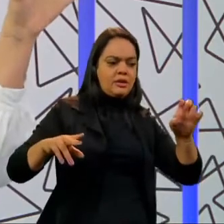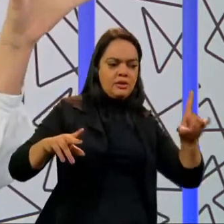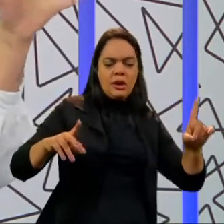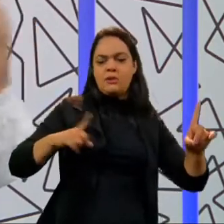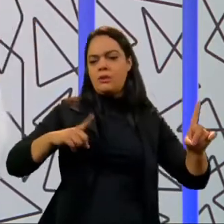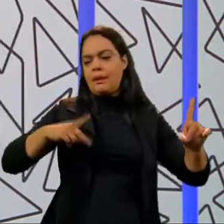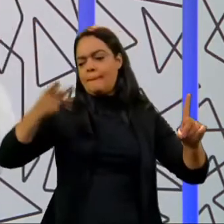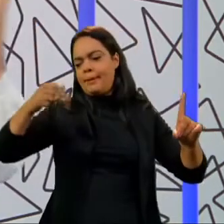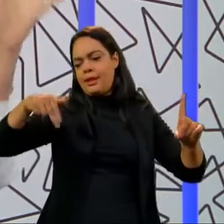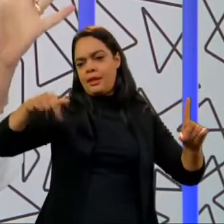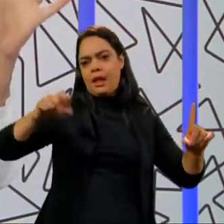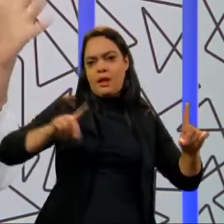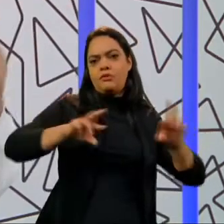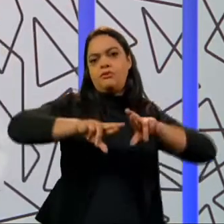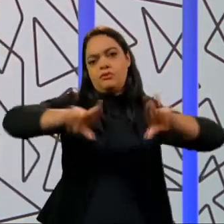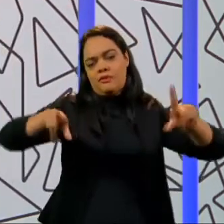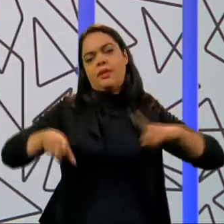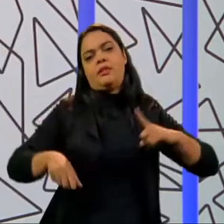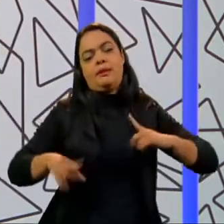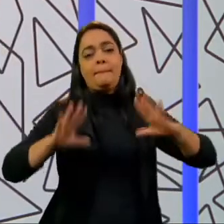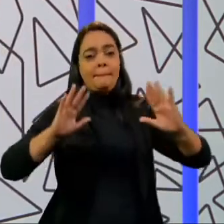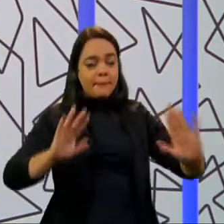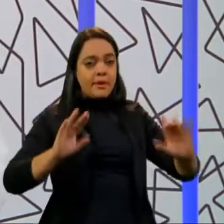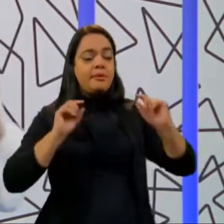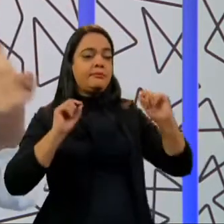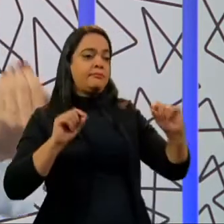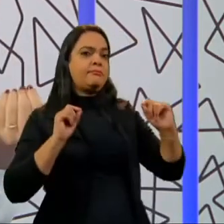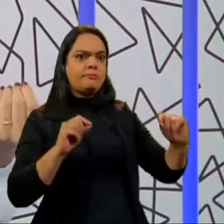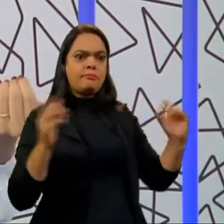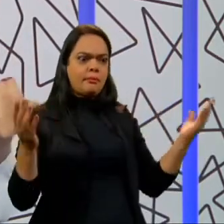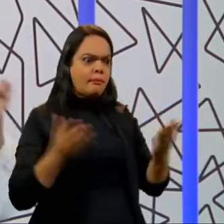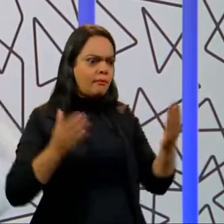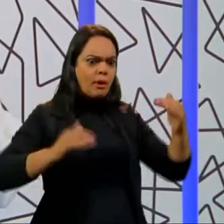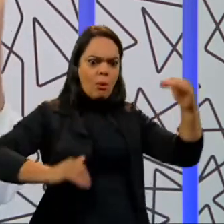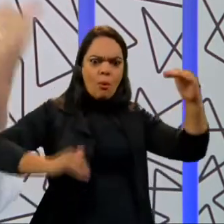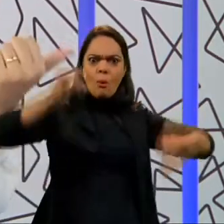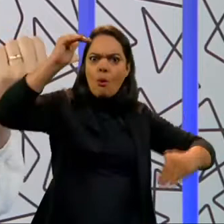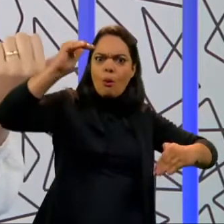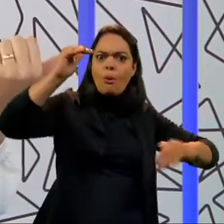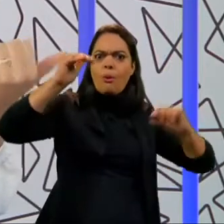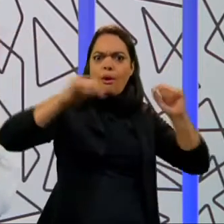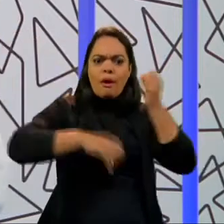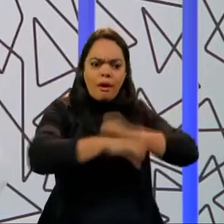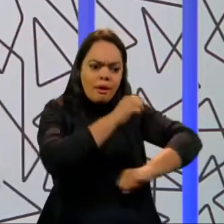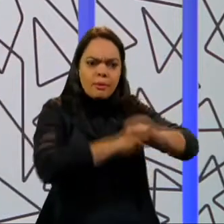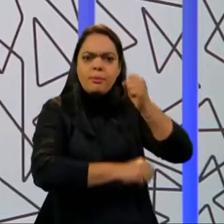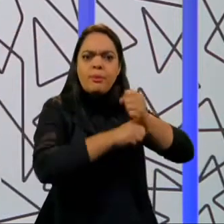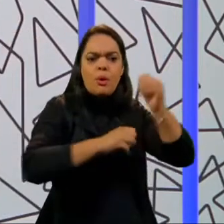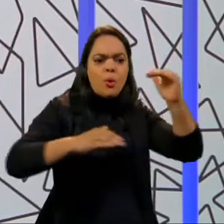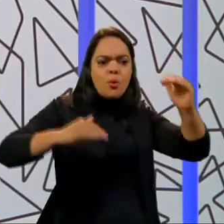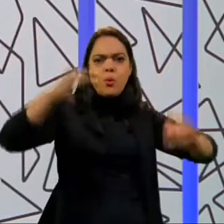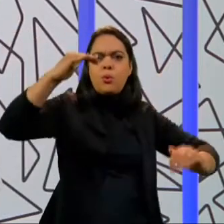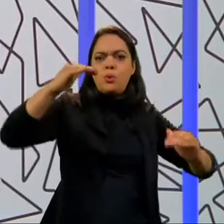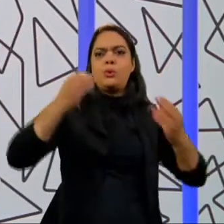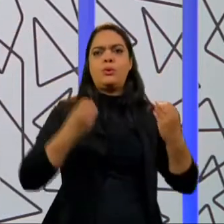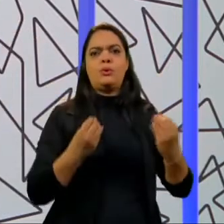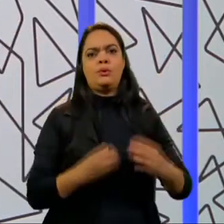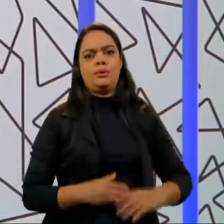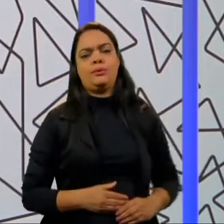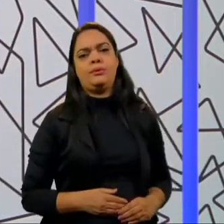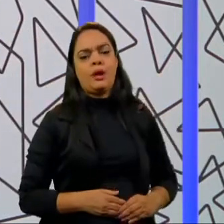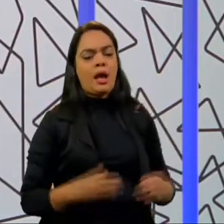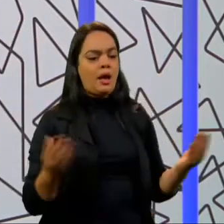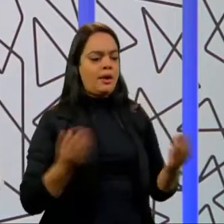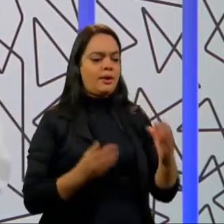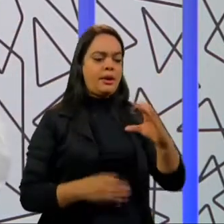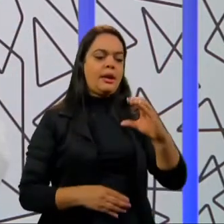bases distintas, tem questões metodológicas, mas essa divergência nunca foi tão alta quanto no ano passado. E mais, o novo Caged, ele